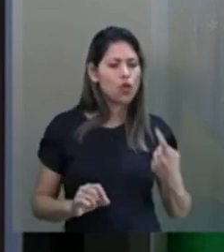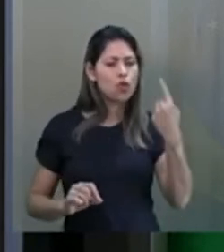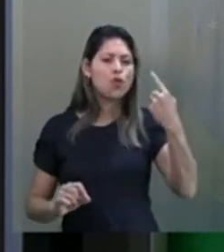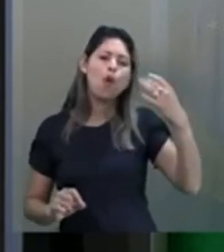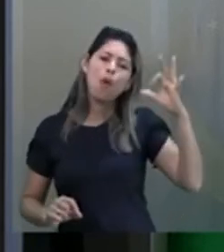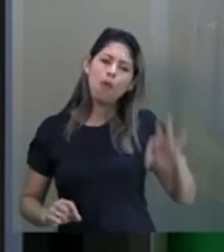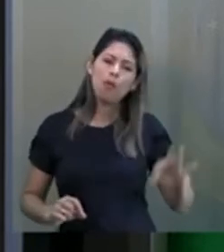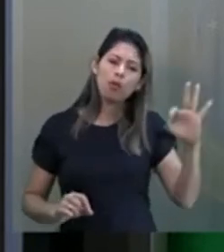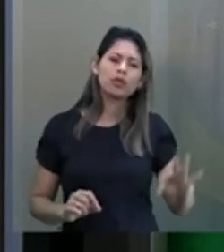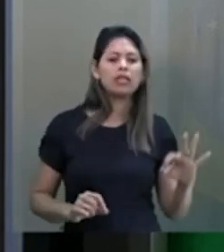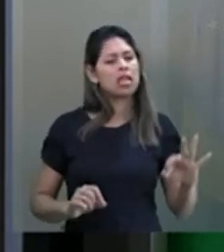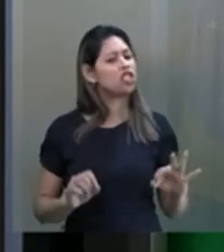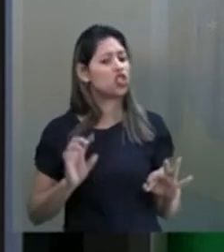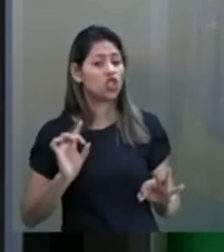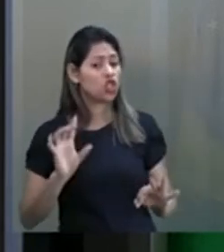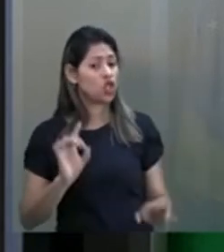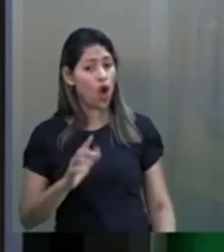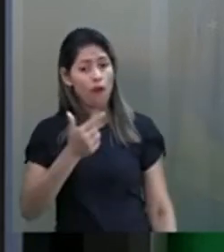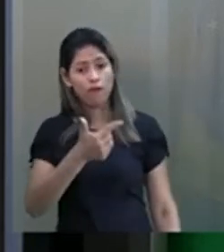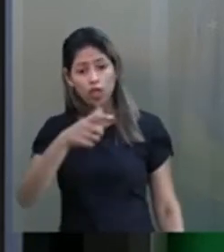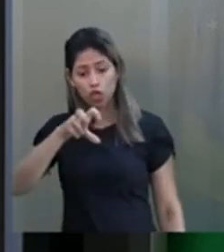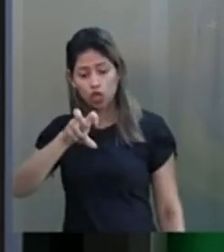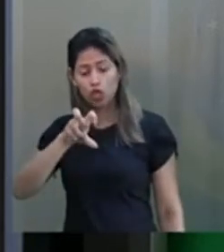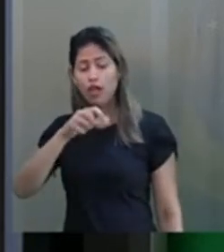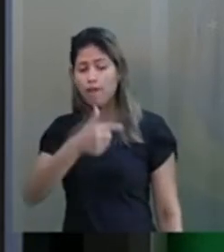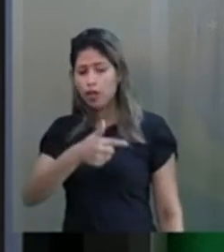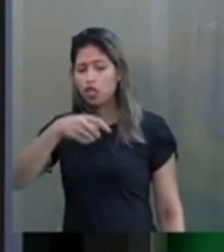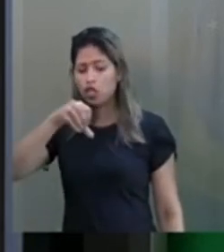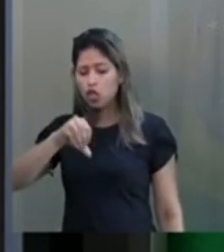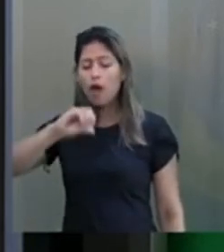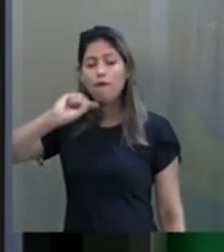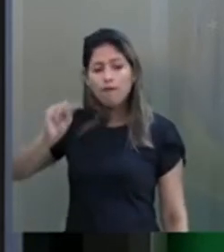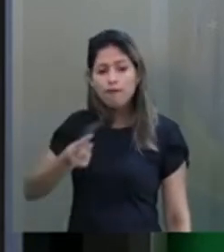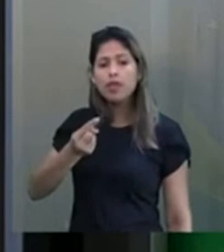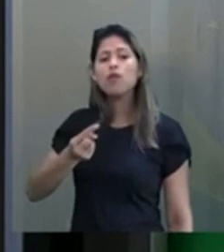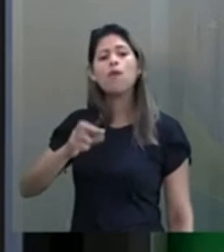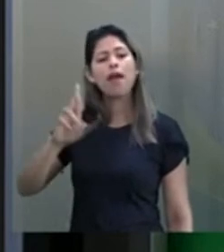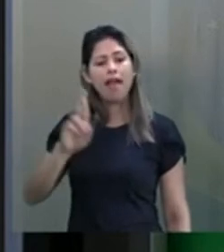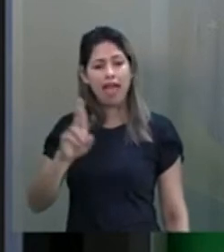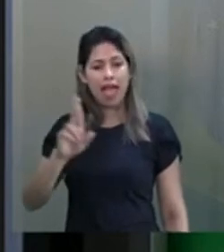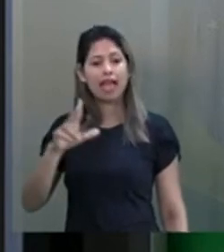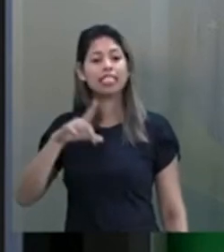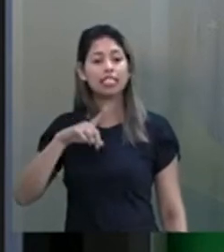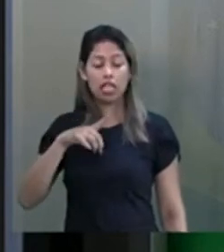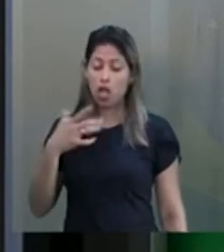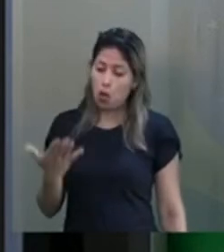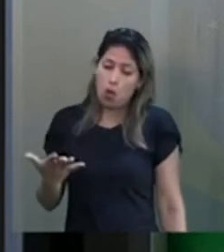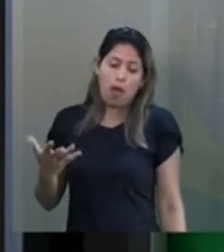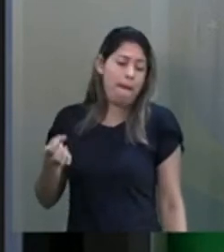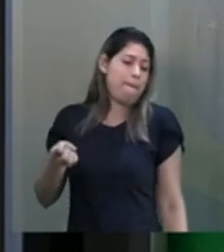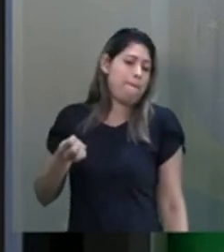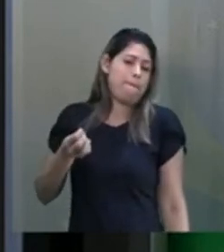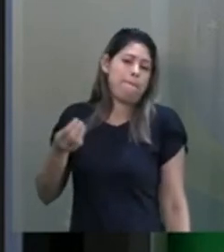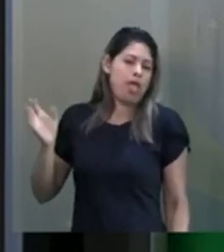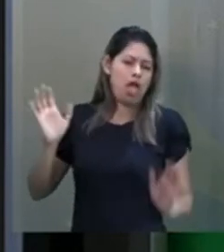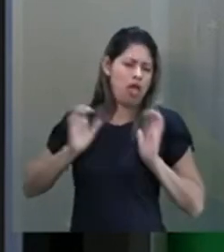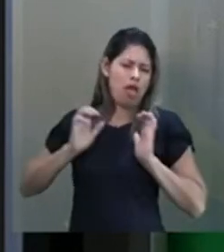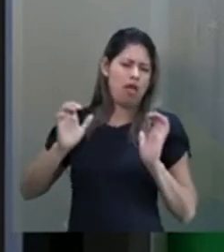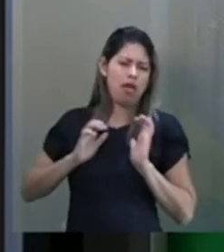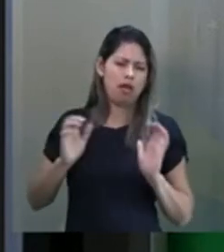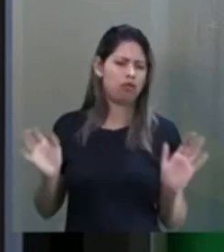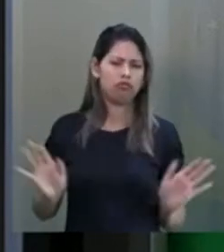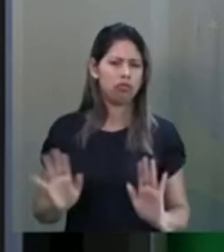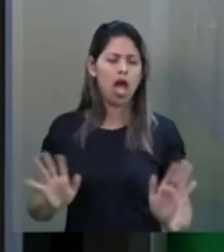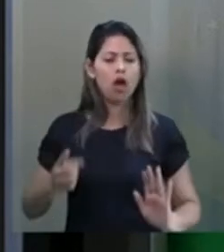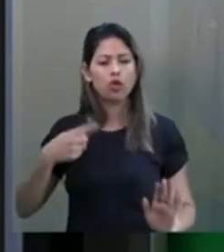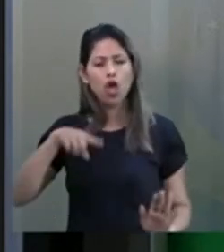29 mil reais por mês que você já está no 1%. As escritas dizem como se fosse um grande milionário, trilionário, mas não. A gente está